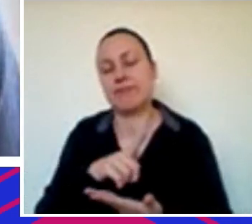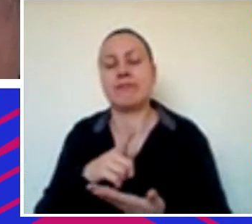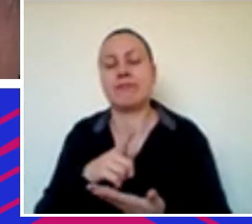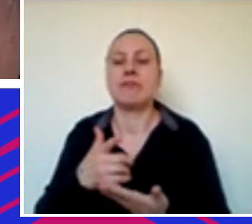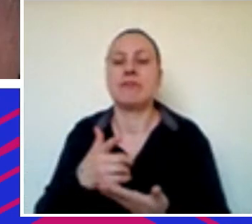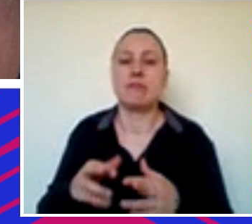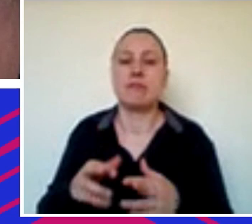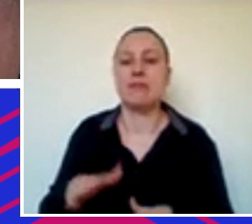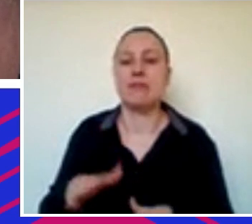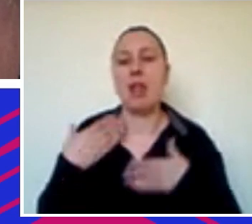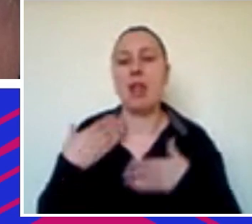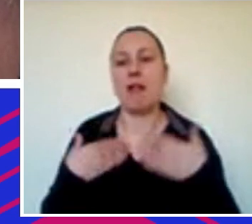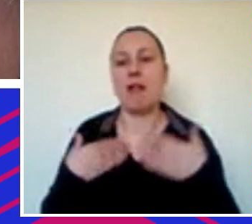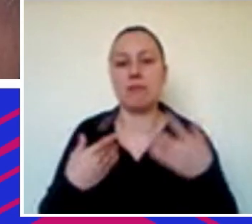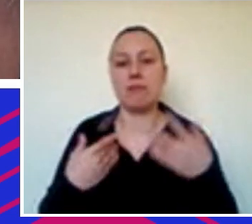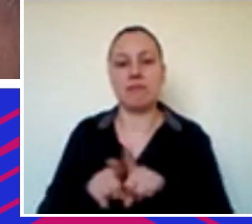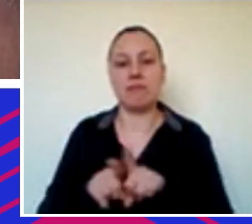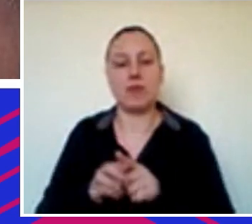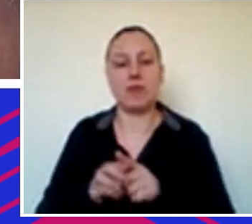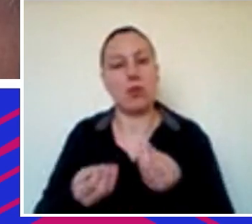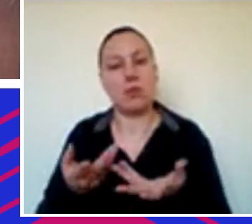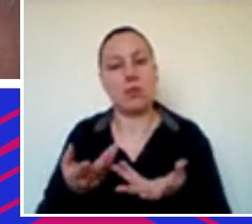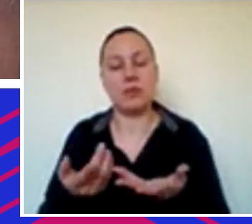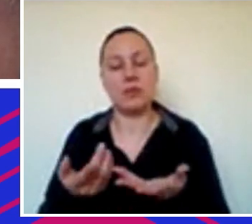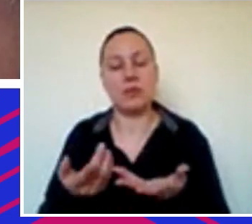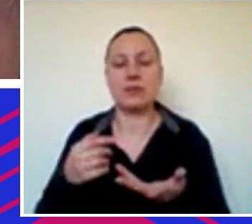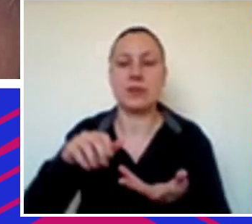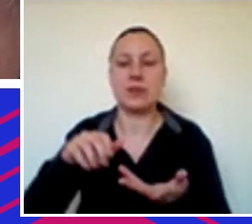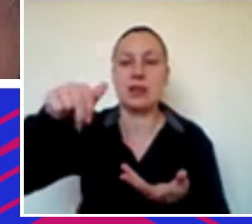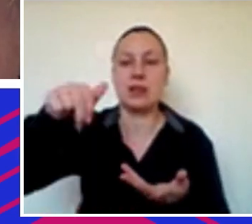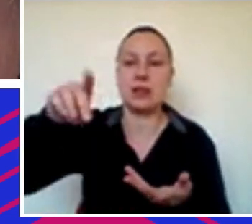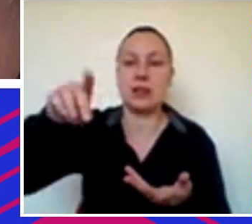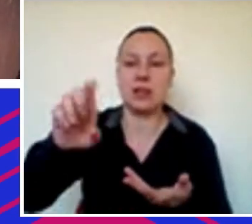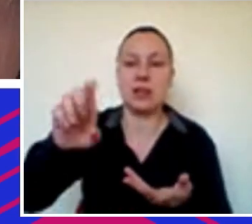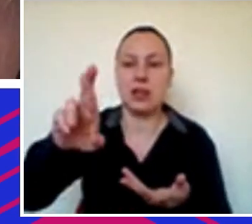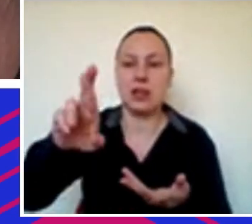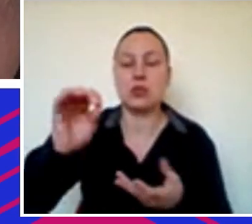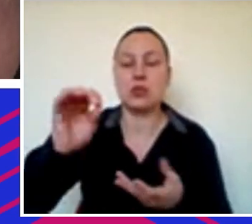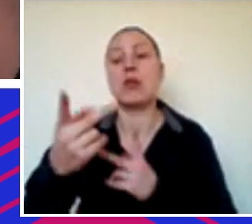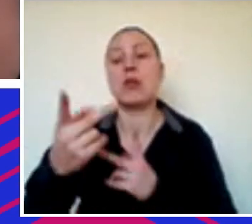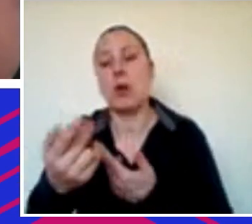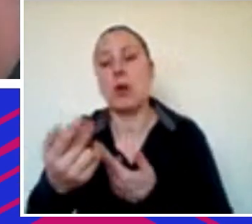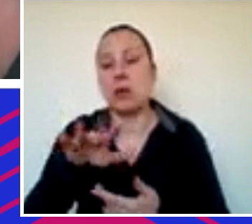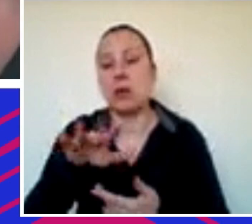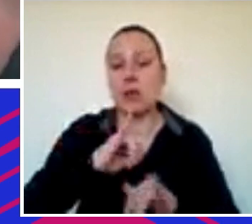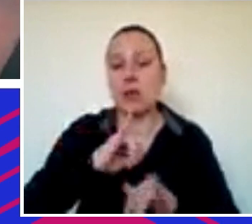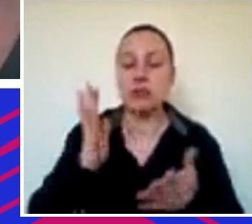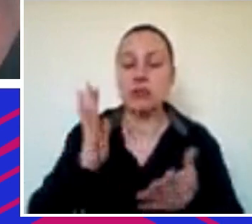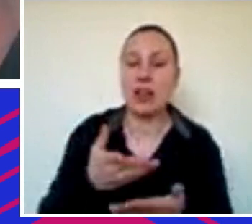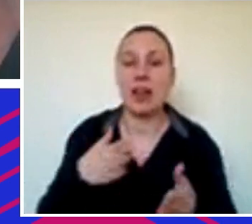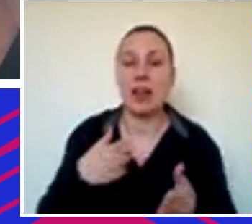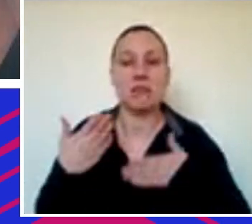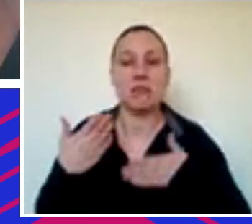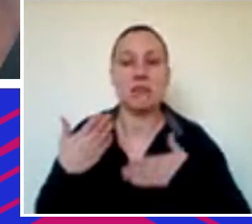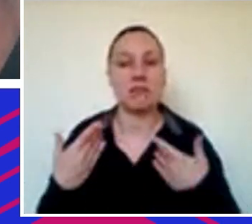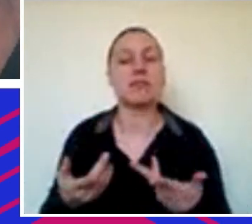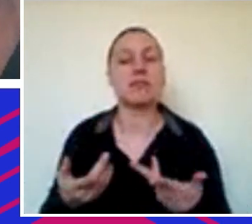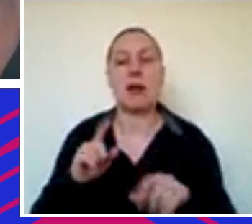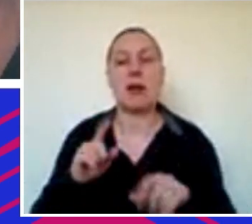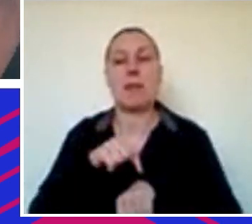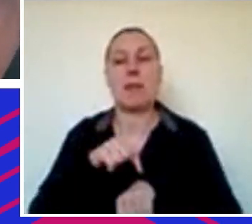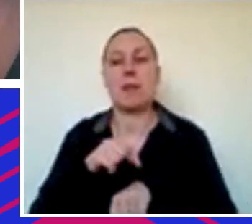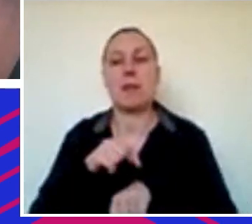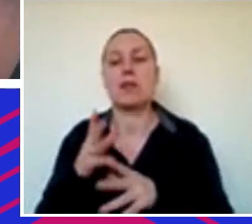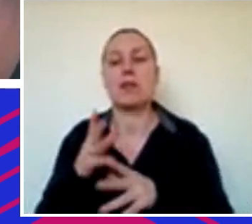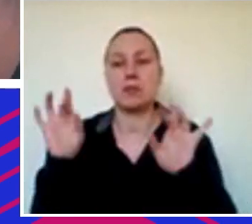animados aí também, como o Anderson disse, estamos muito felizes com o presente, mas extremamente animados com o futuro, assim, acho que estamos num momento bem especial, a pandemia